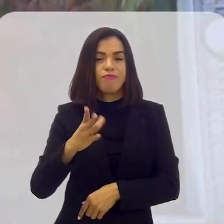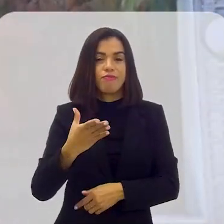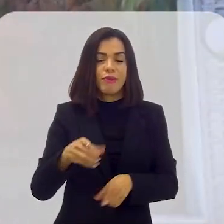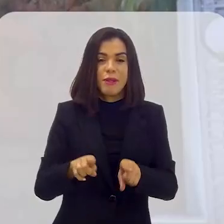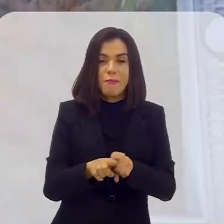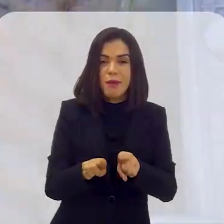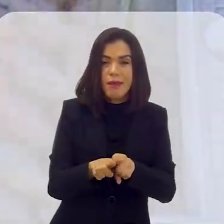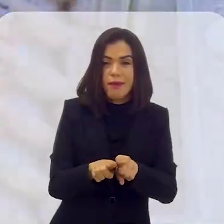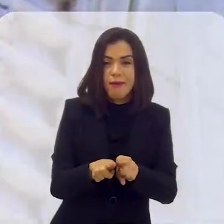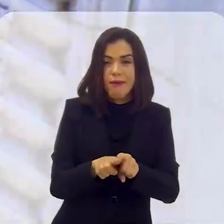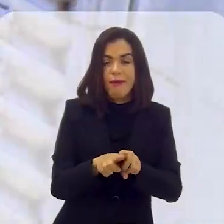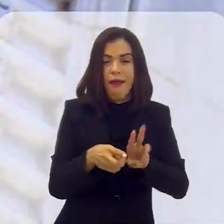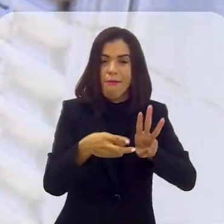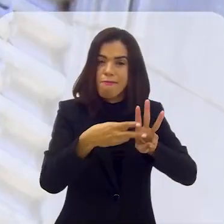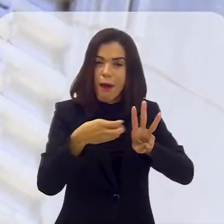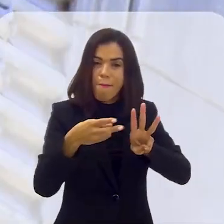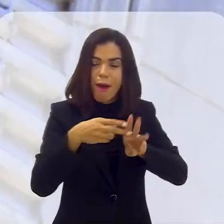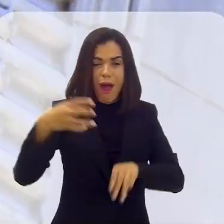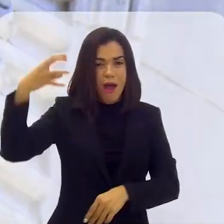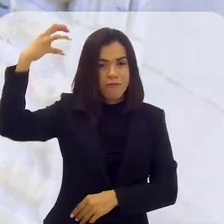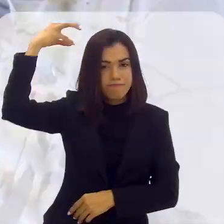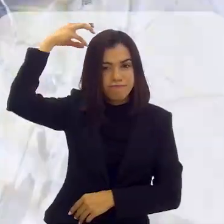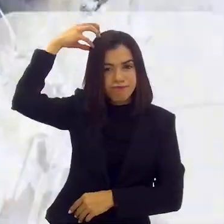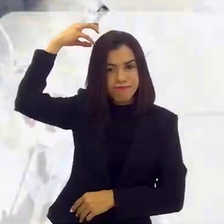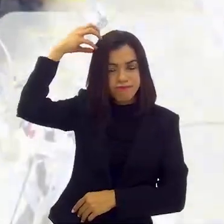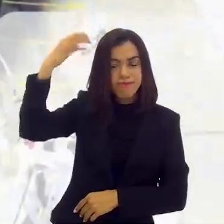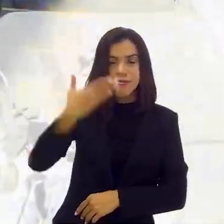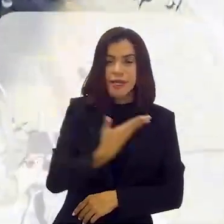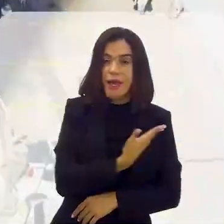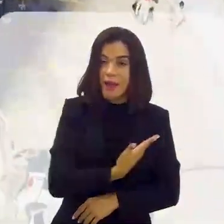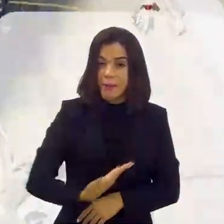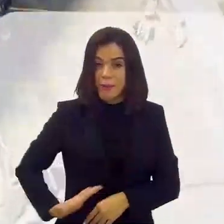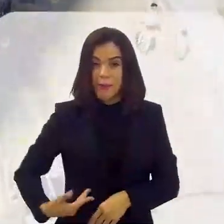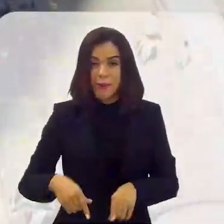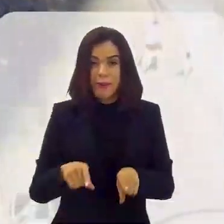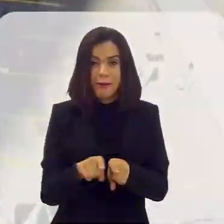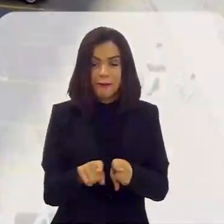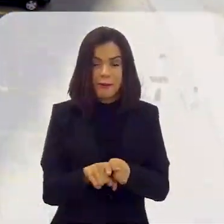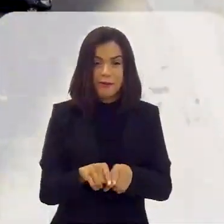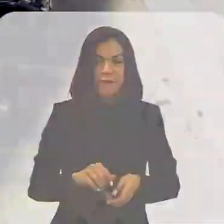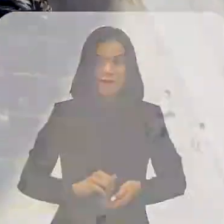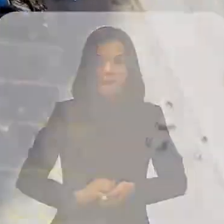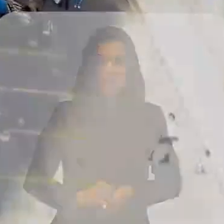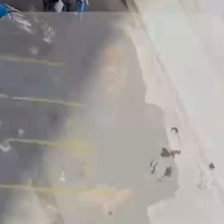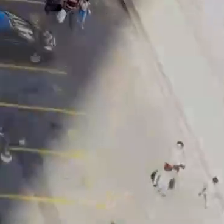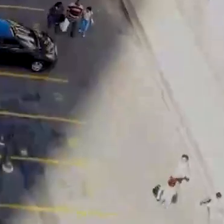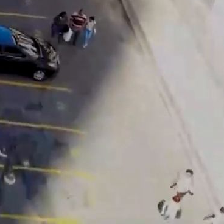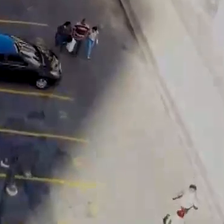a colônia, a monarquia e a República. do